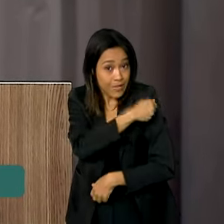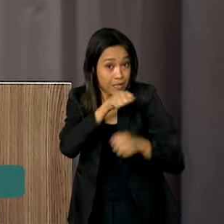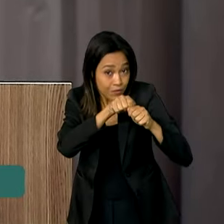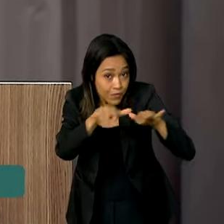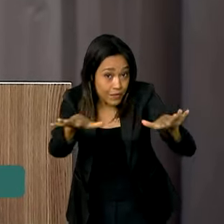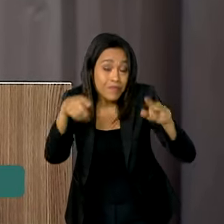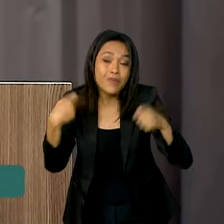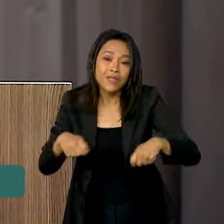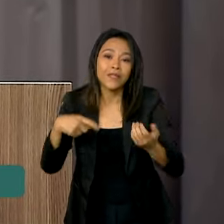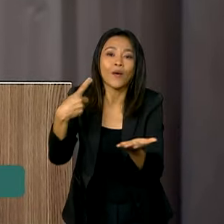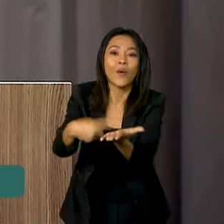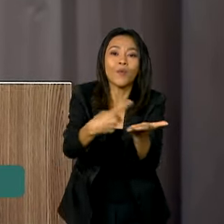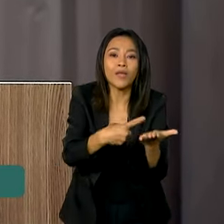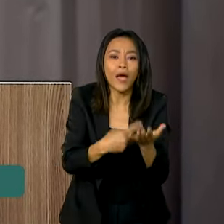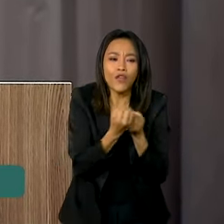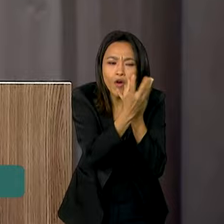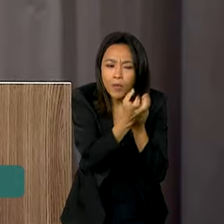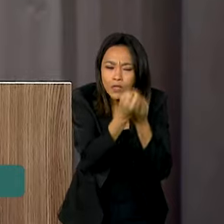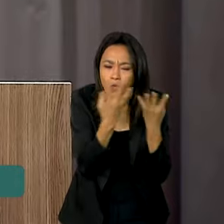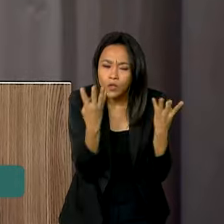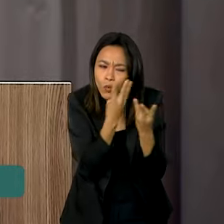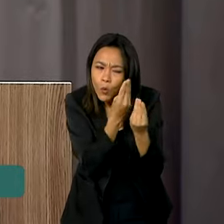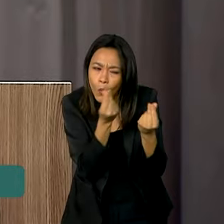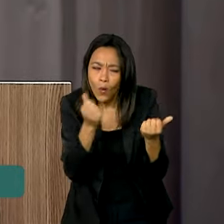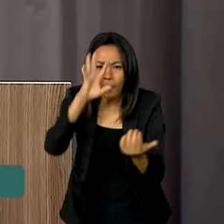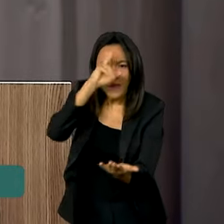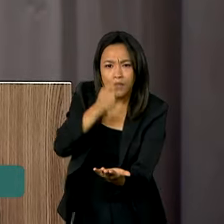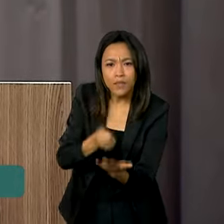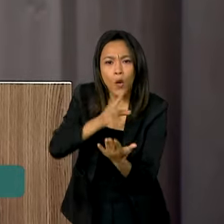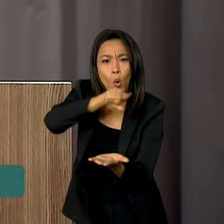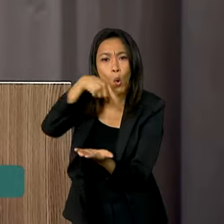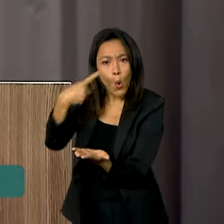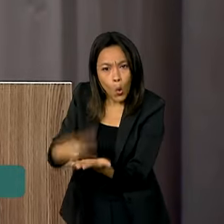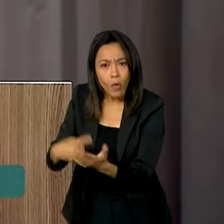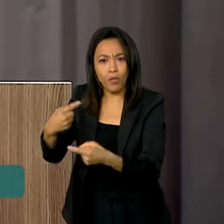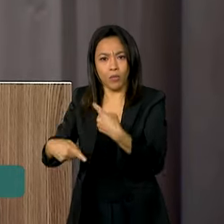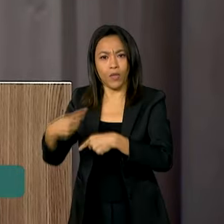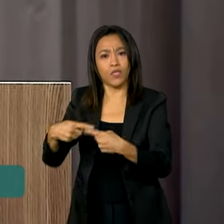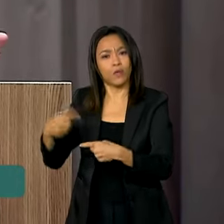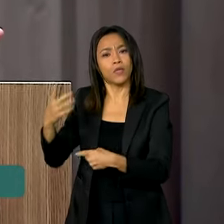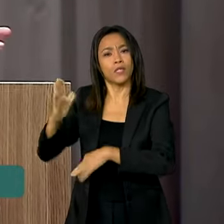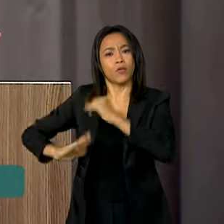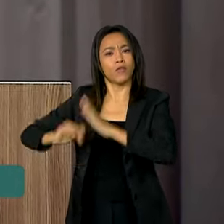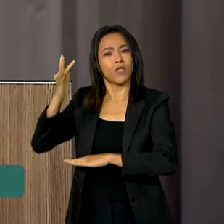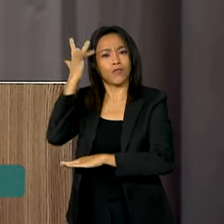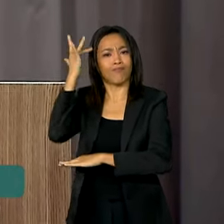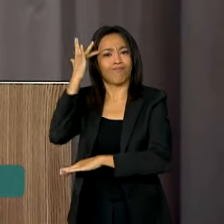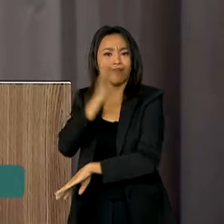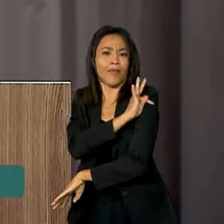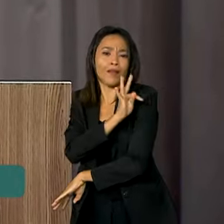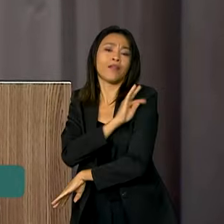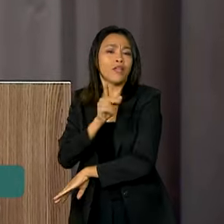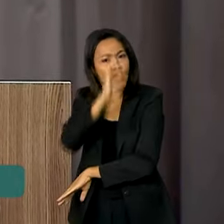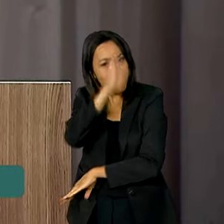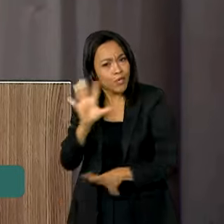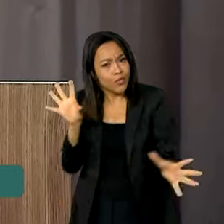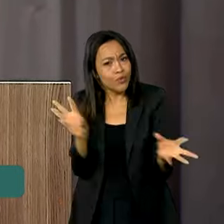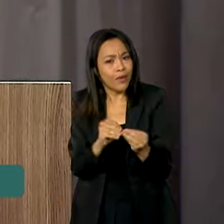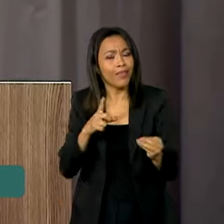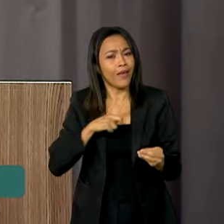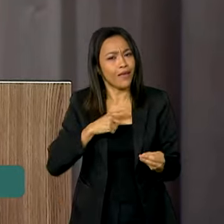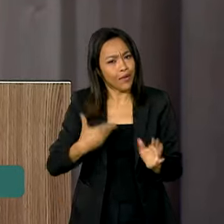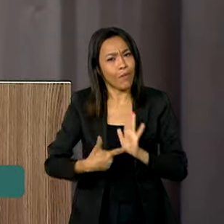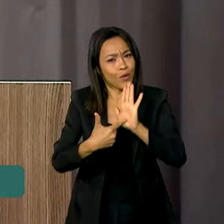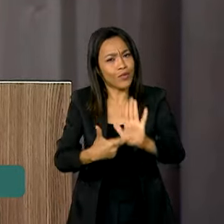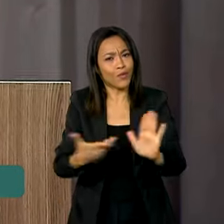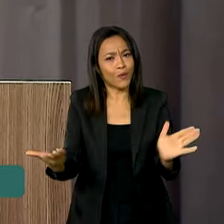tem que combinar informação de qualidade, decisão, compromisso político e capacidade técnica, tudo isso que o Brasil tem e está demonstrando aqui